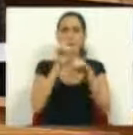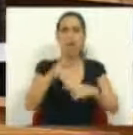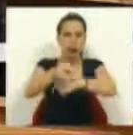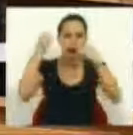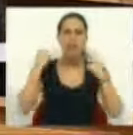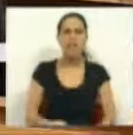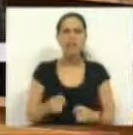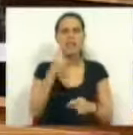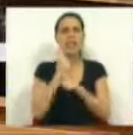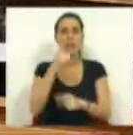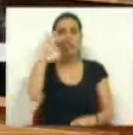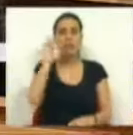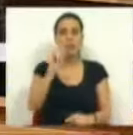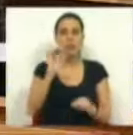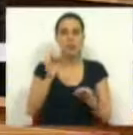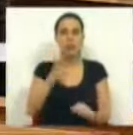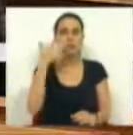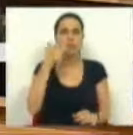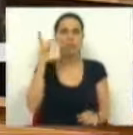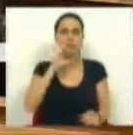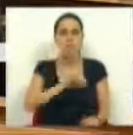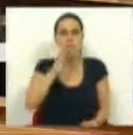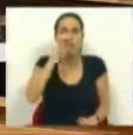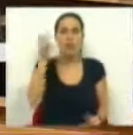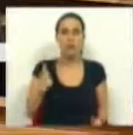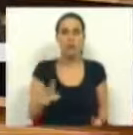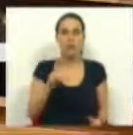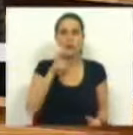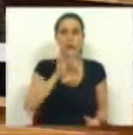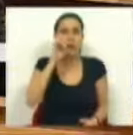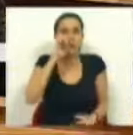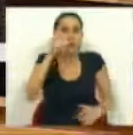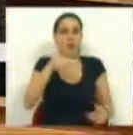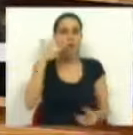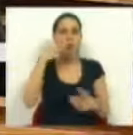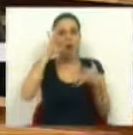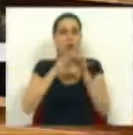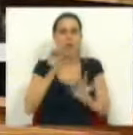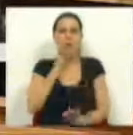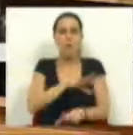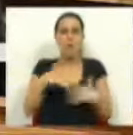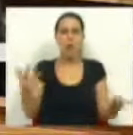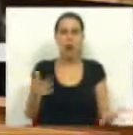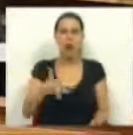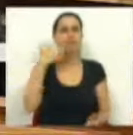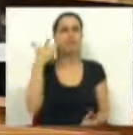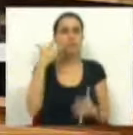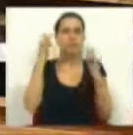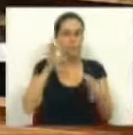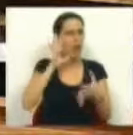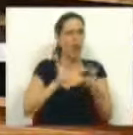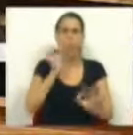maioria que deviam explicar porque é que insistem nesta ideia abstrusa, senhor deputado, abstrusa e